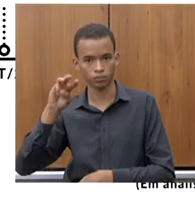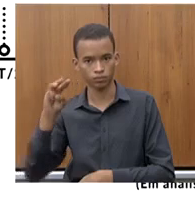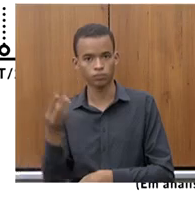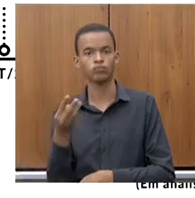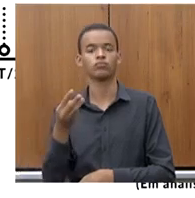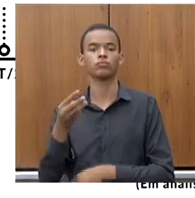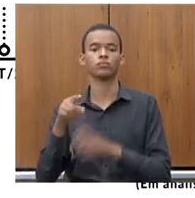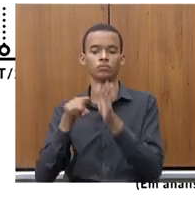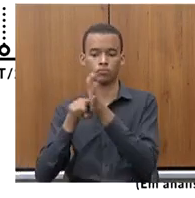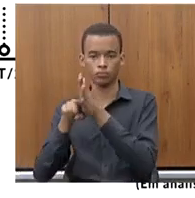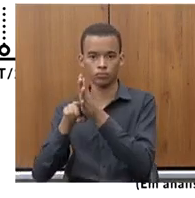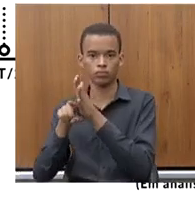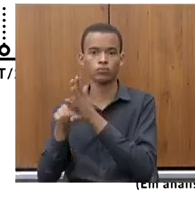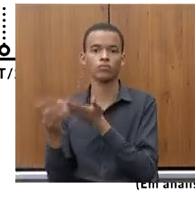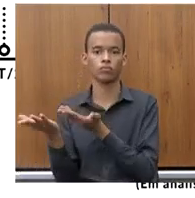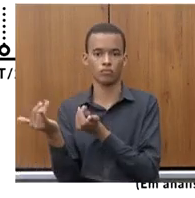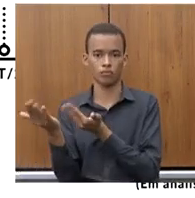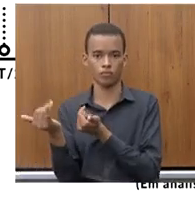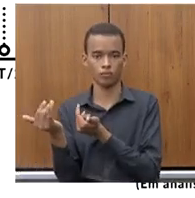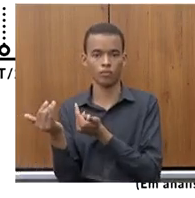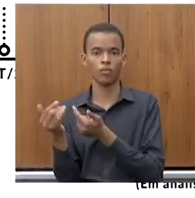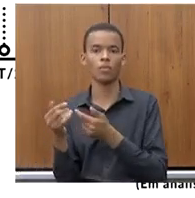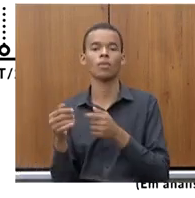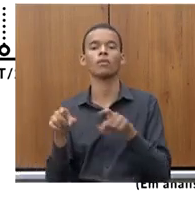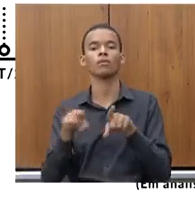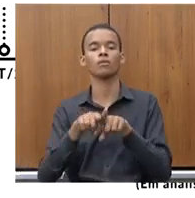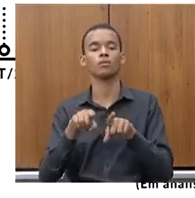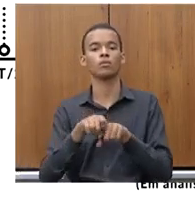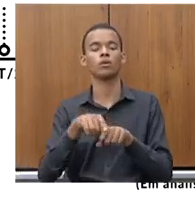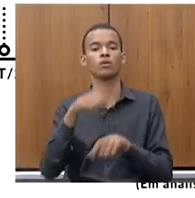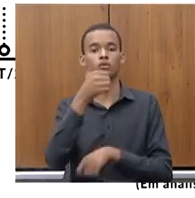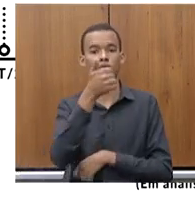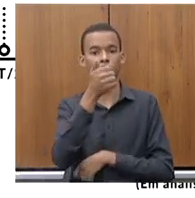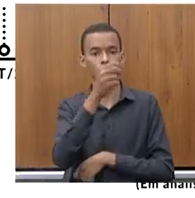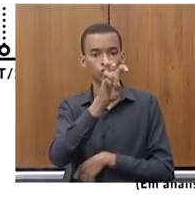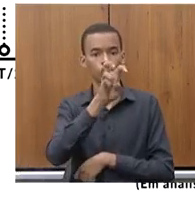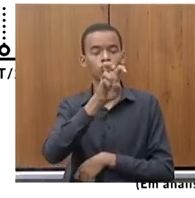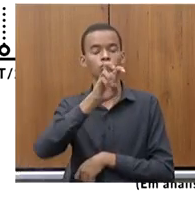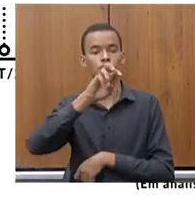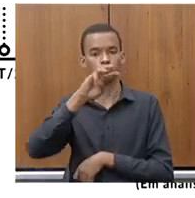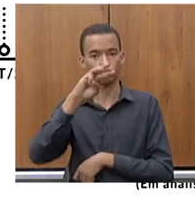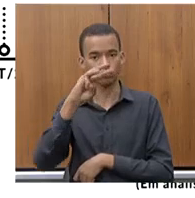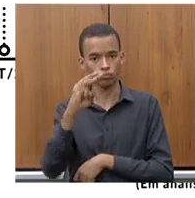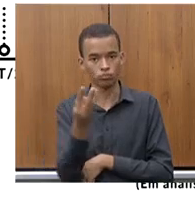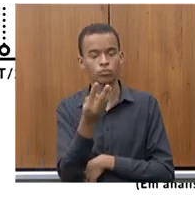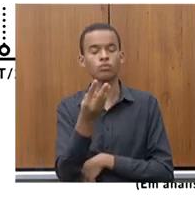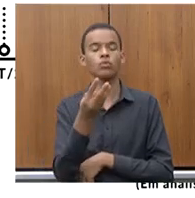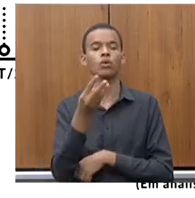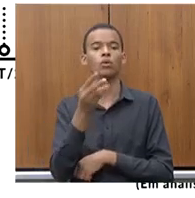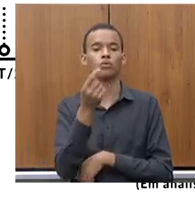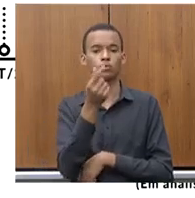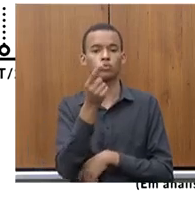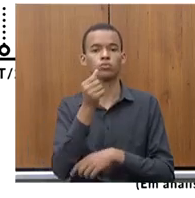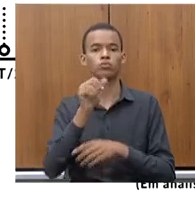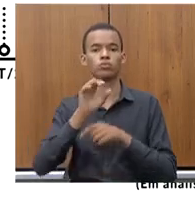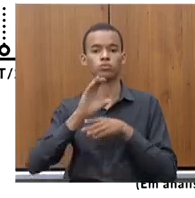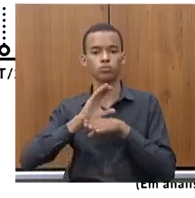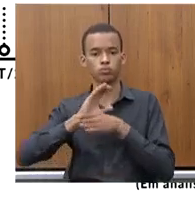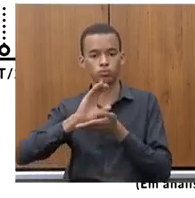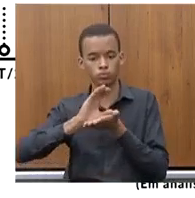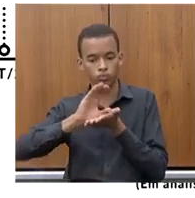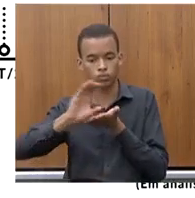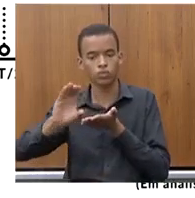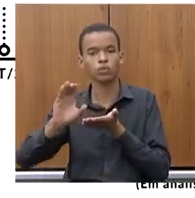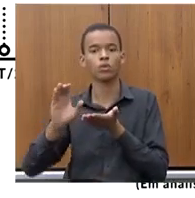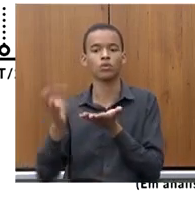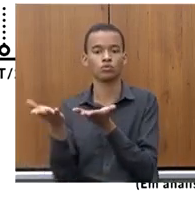e 15 milhões para jovens doutores. Minas Gerais forma talentos e vamos trabalhar para